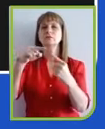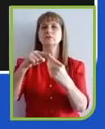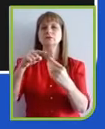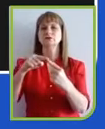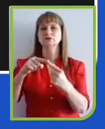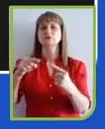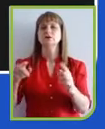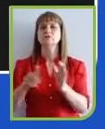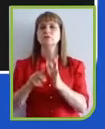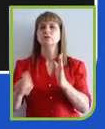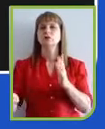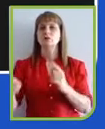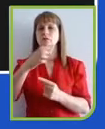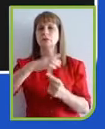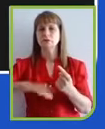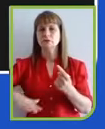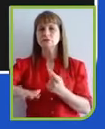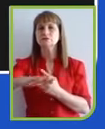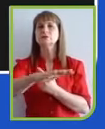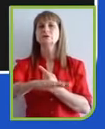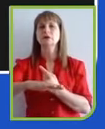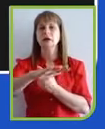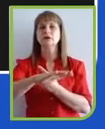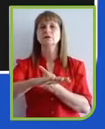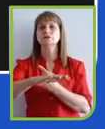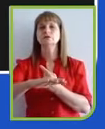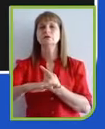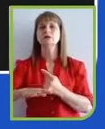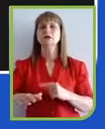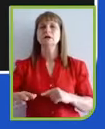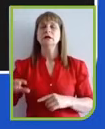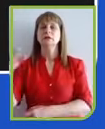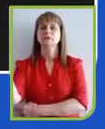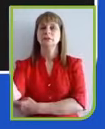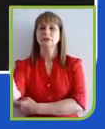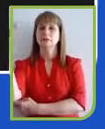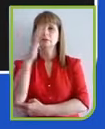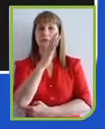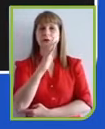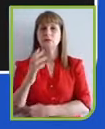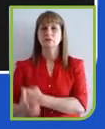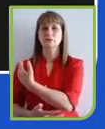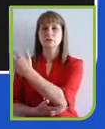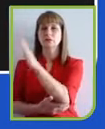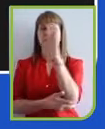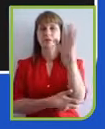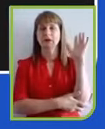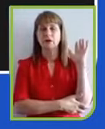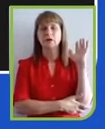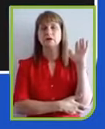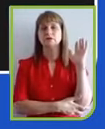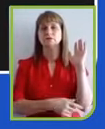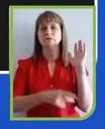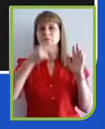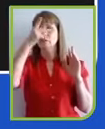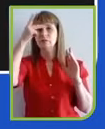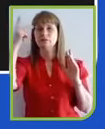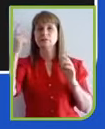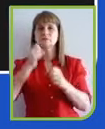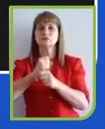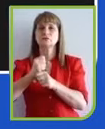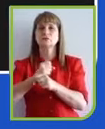comunicação de causas socioambientais, cada vez mais pessoas consumindo de modo cidadão,